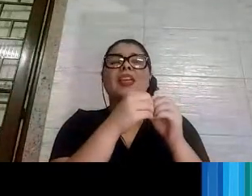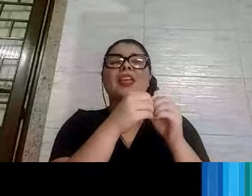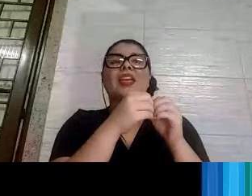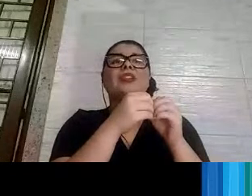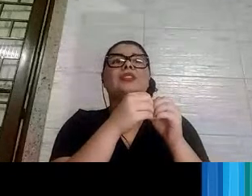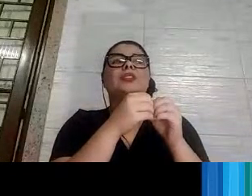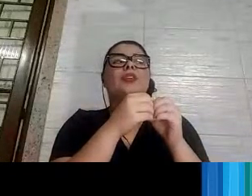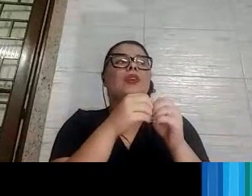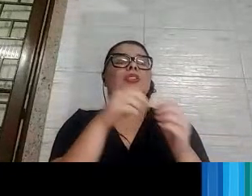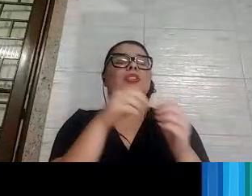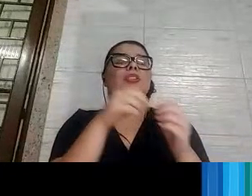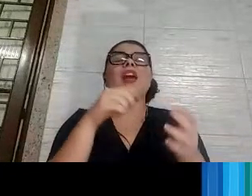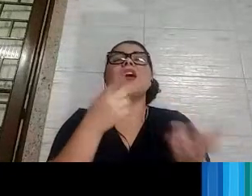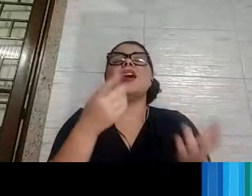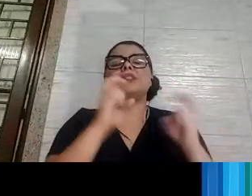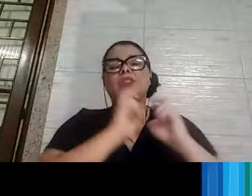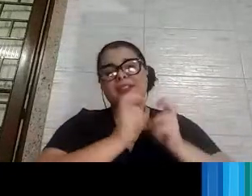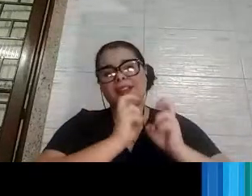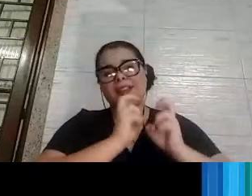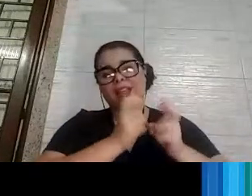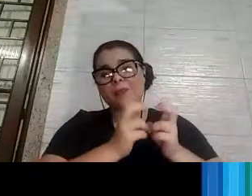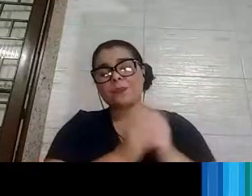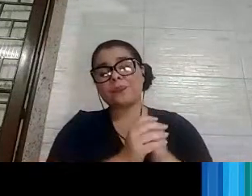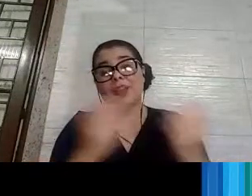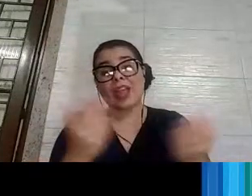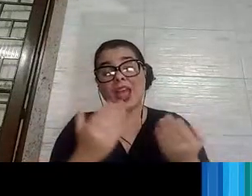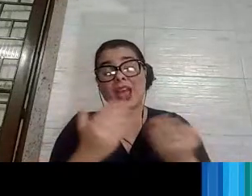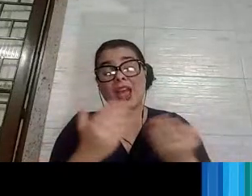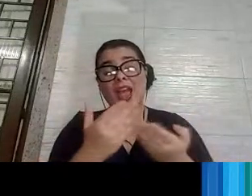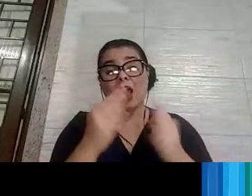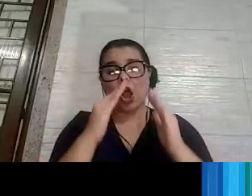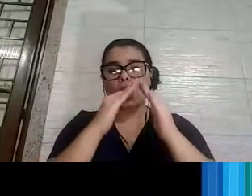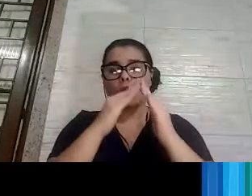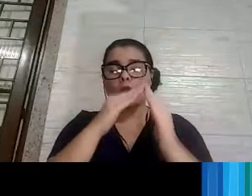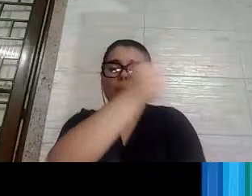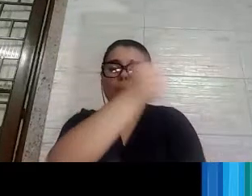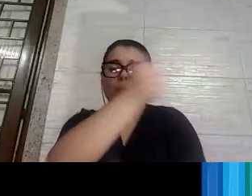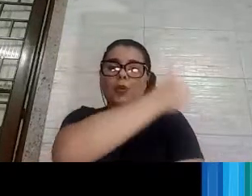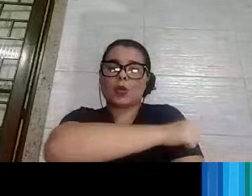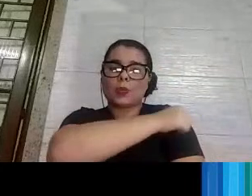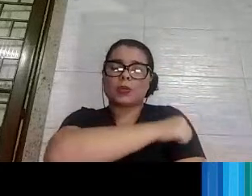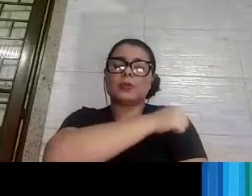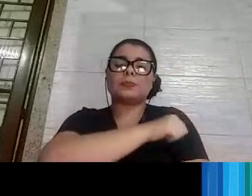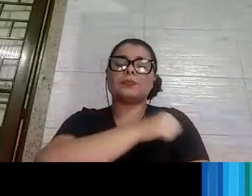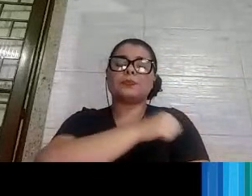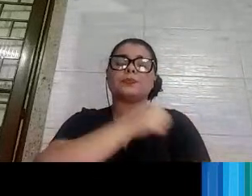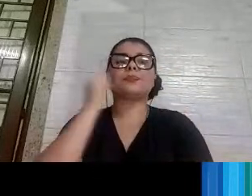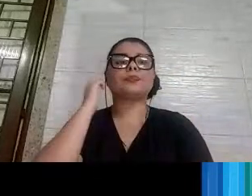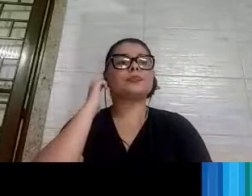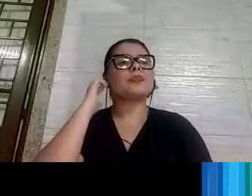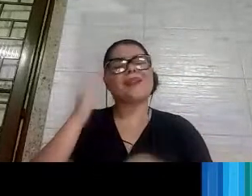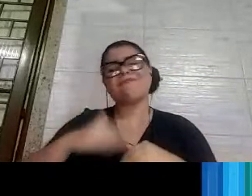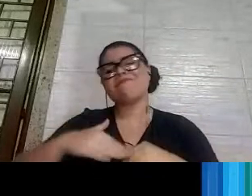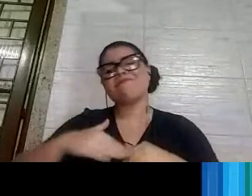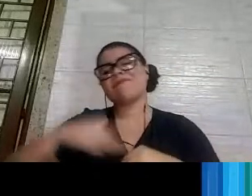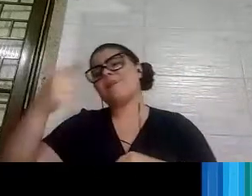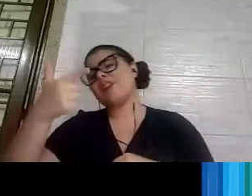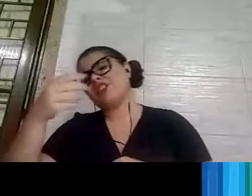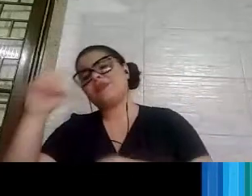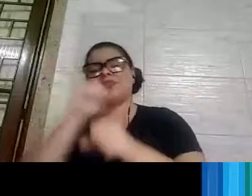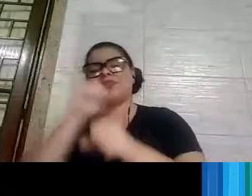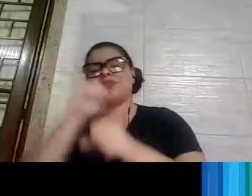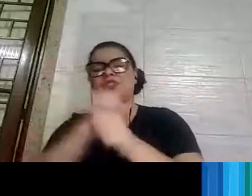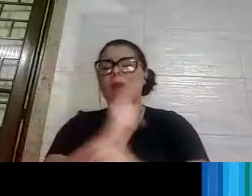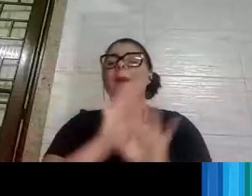na Mirandela, agora eu moro no Rio há muitos anos, estou no Rio há mais de 20 anos, mas conheço bem